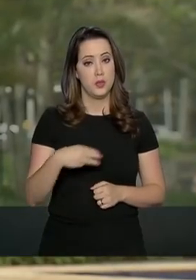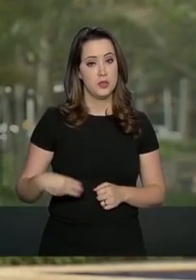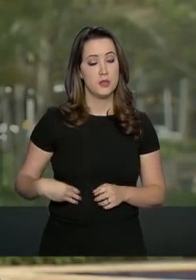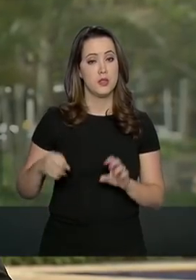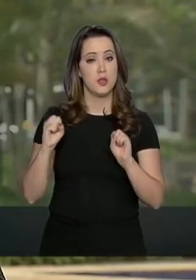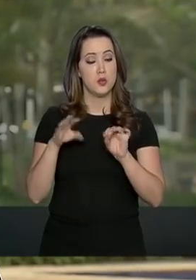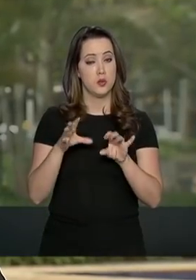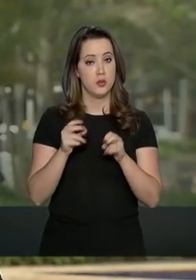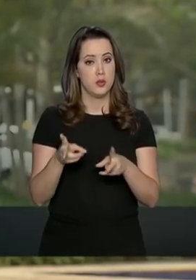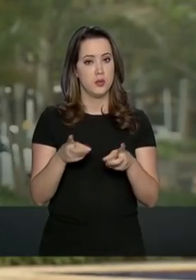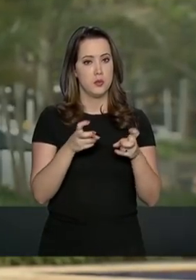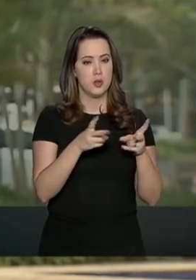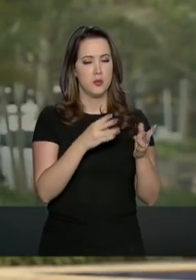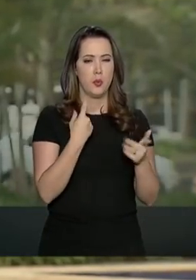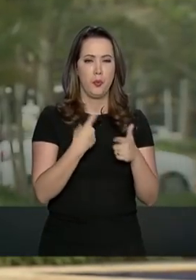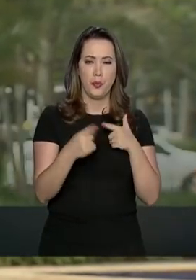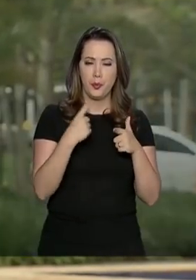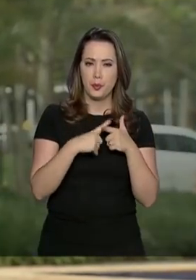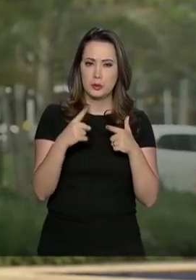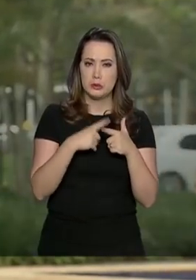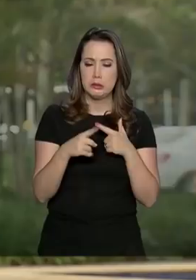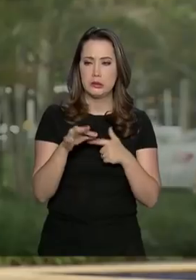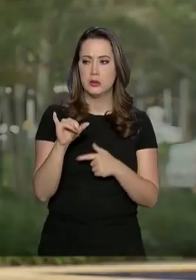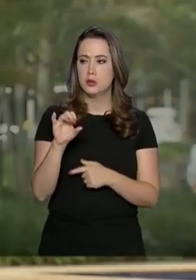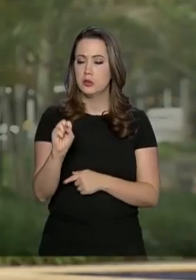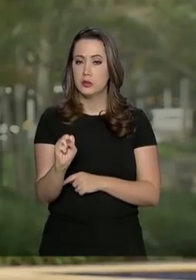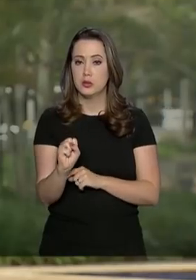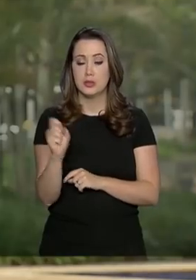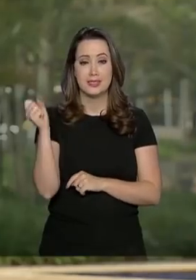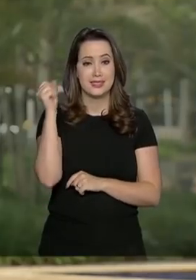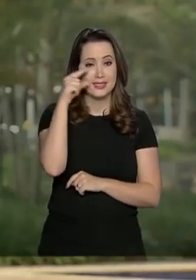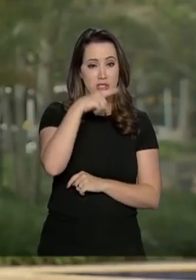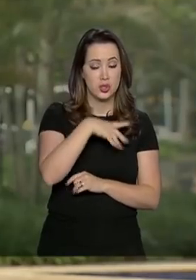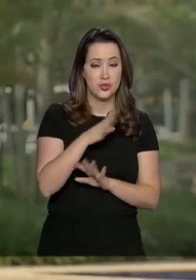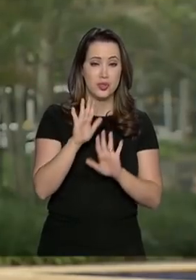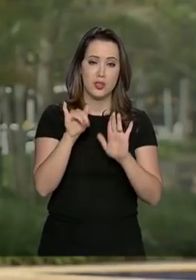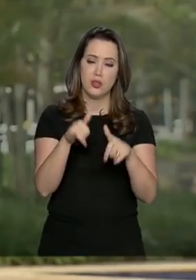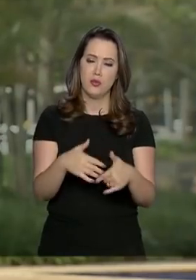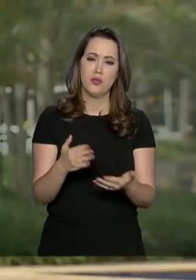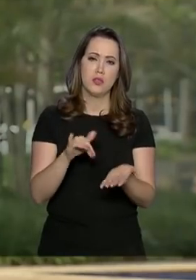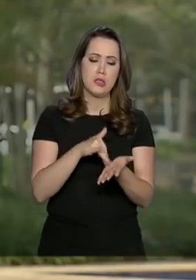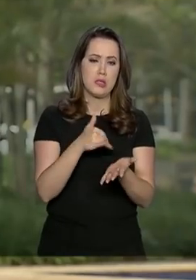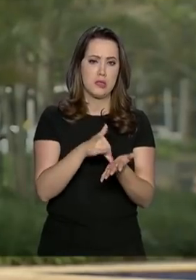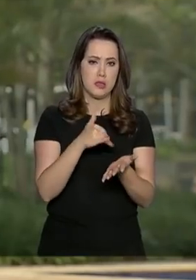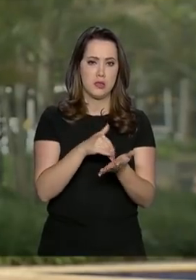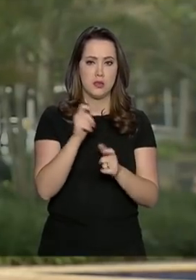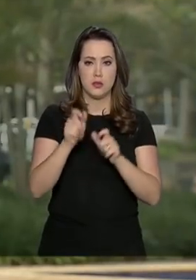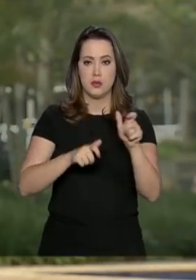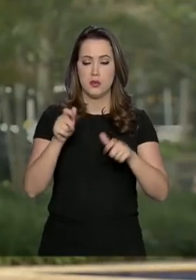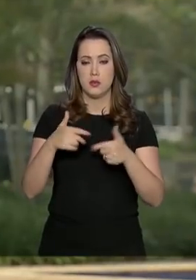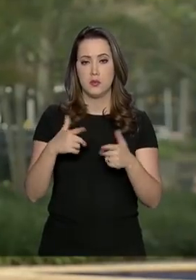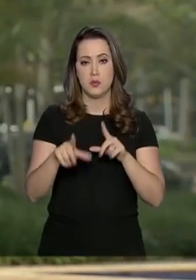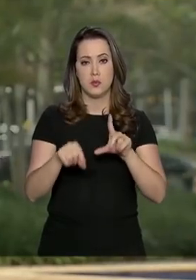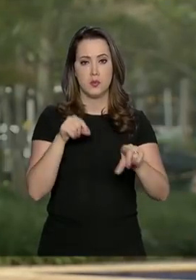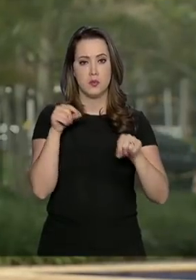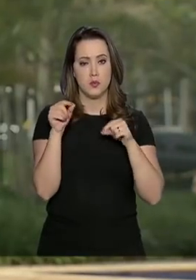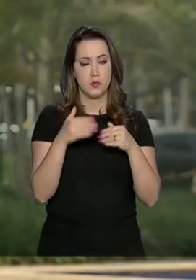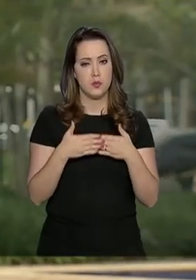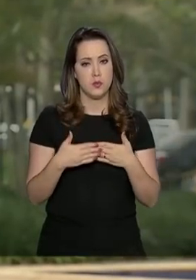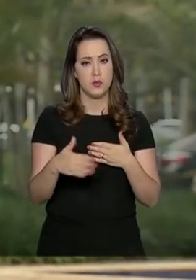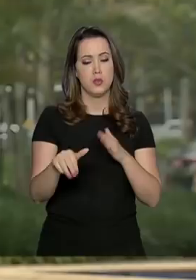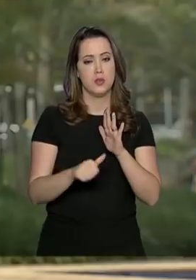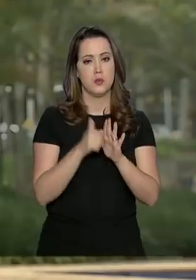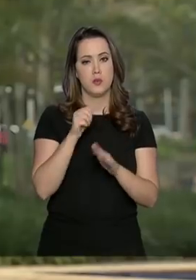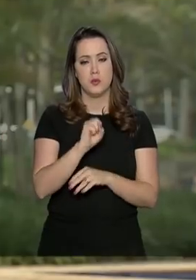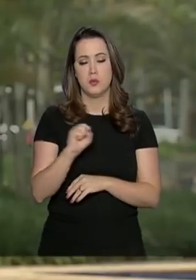Educação identificou falhas no sistema do FIES que dificultam a conclusão da inscrição dos candidatos selecionados neste